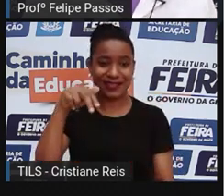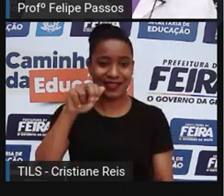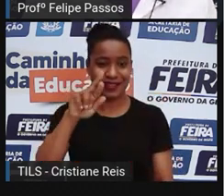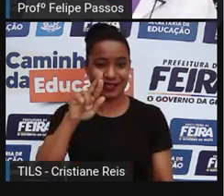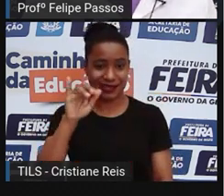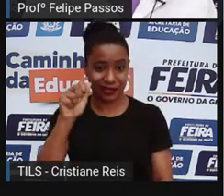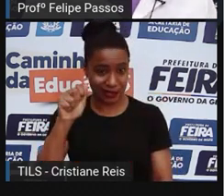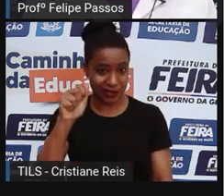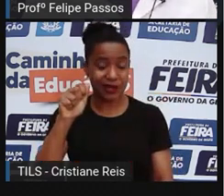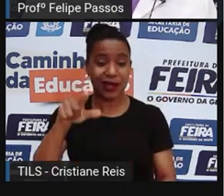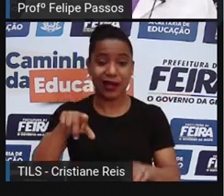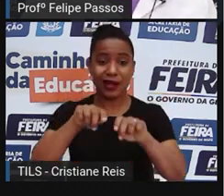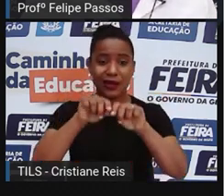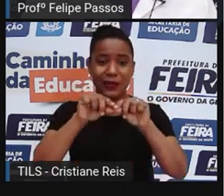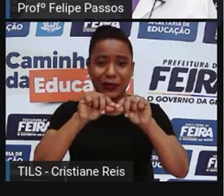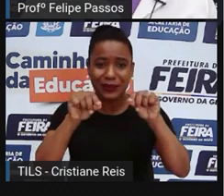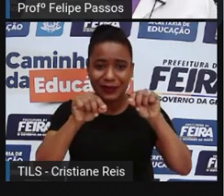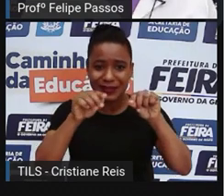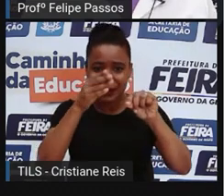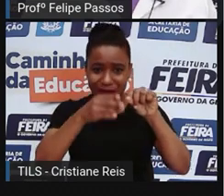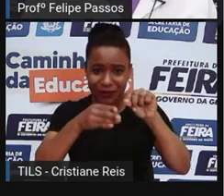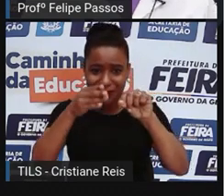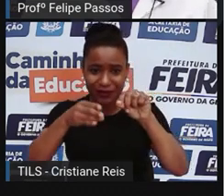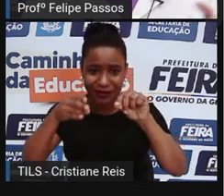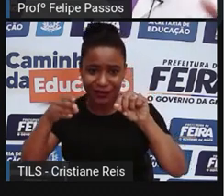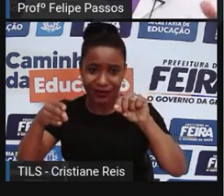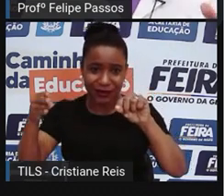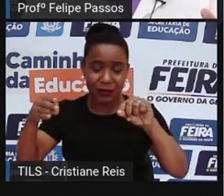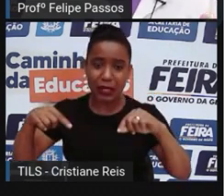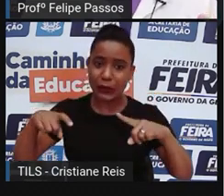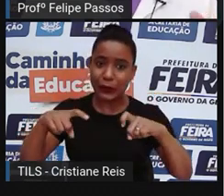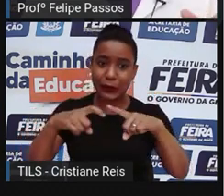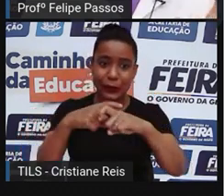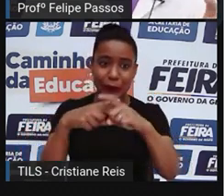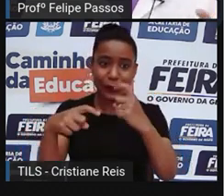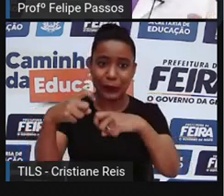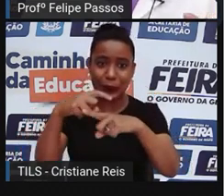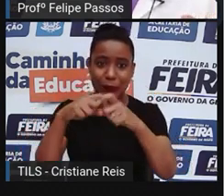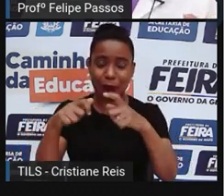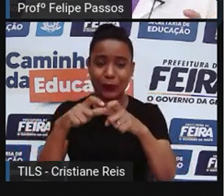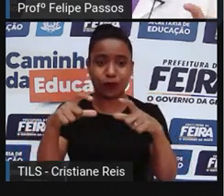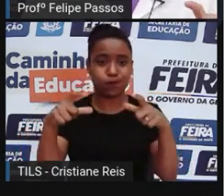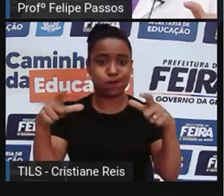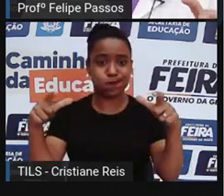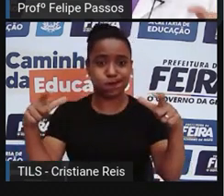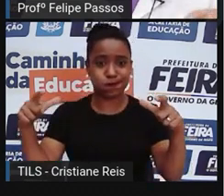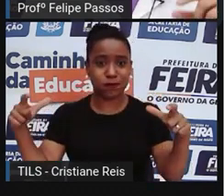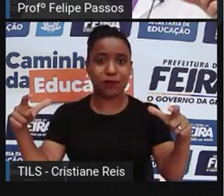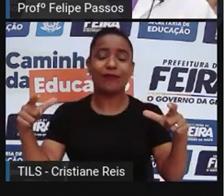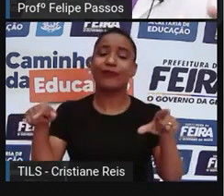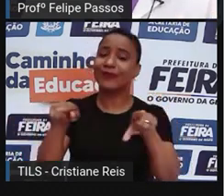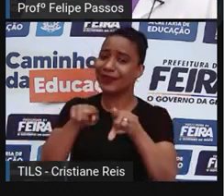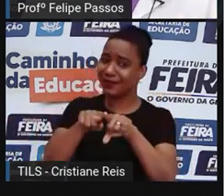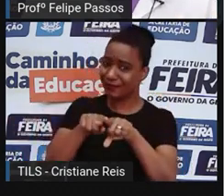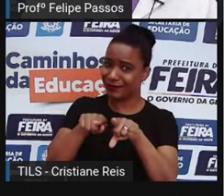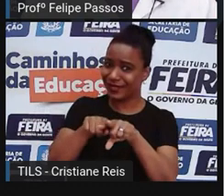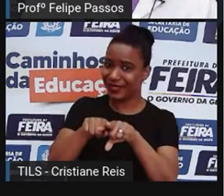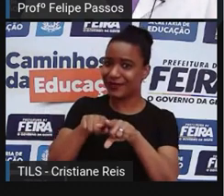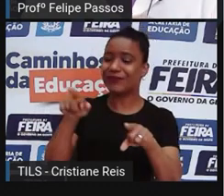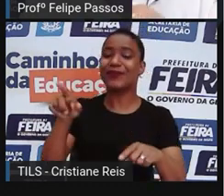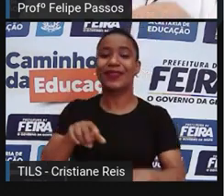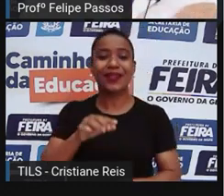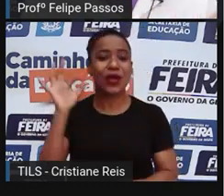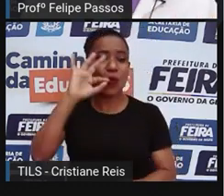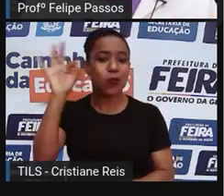reprodução assexuada. As abelhas também fazem isso, só que de uma forma especial. Elas conseguem produzir ovos